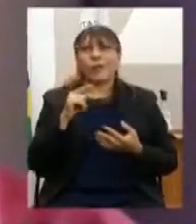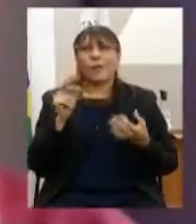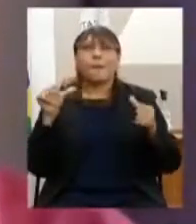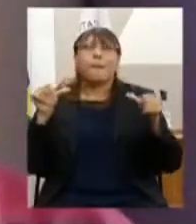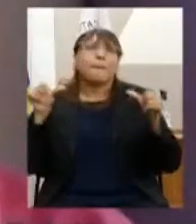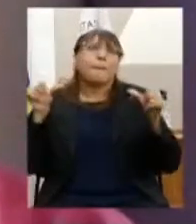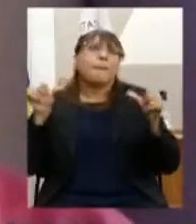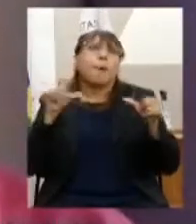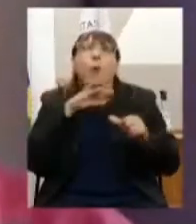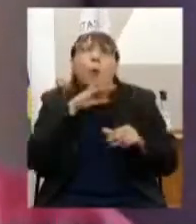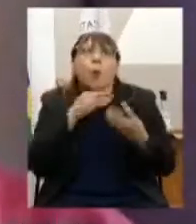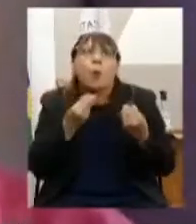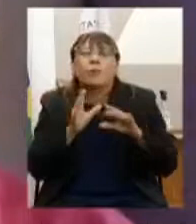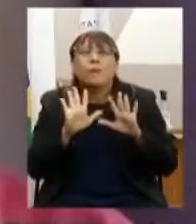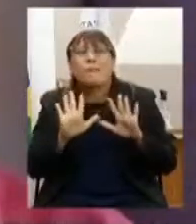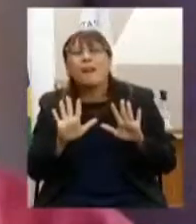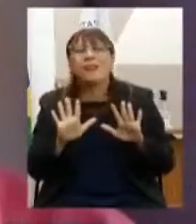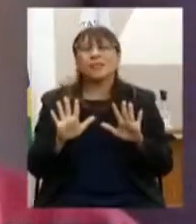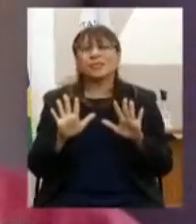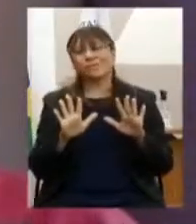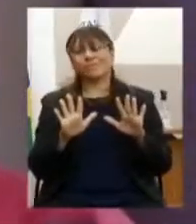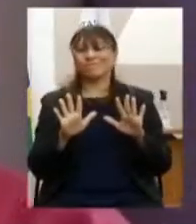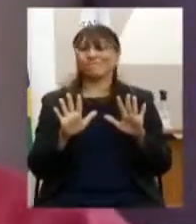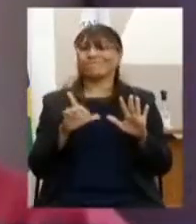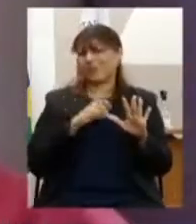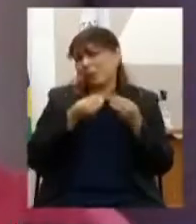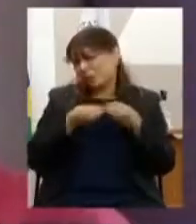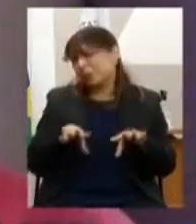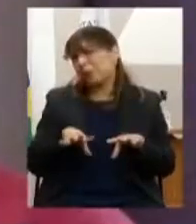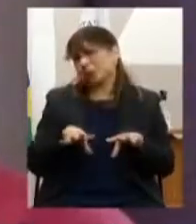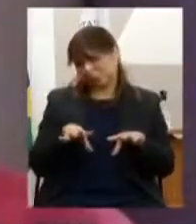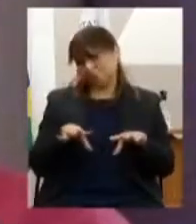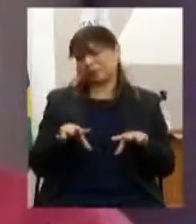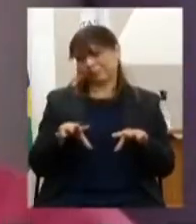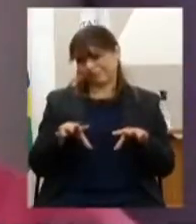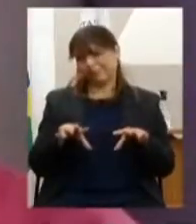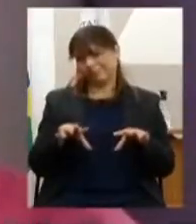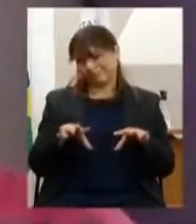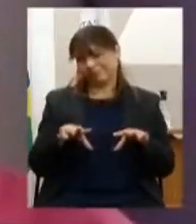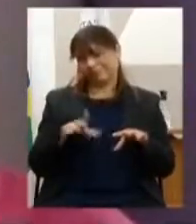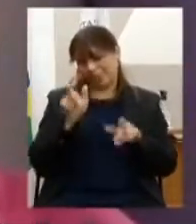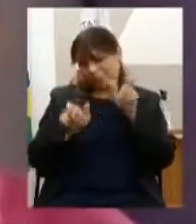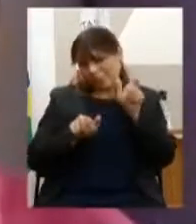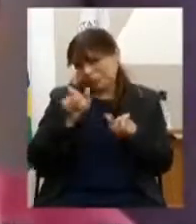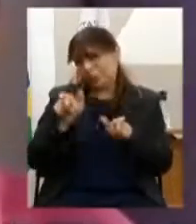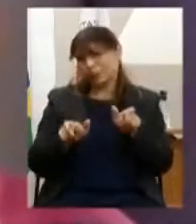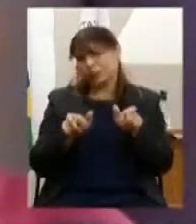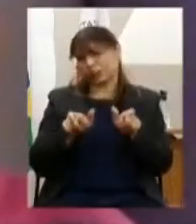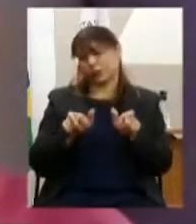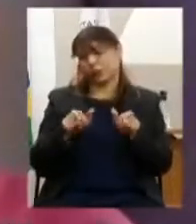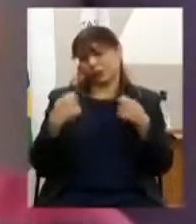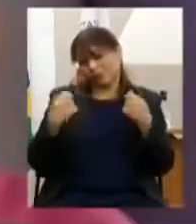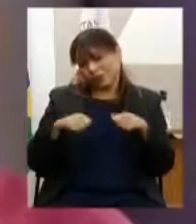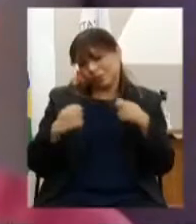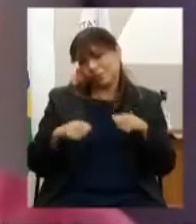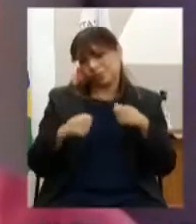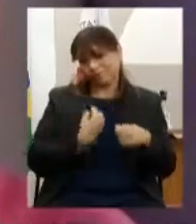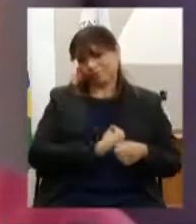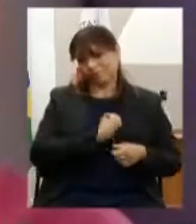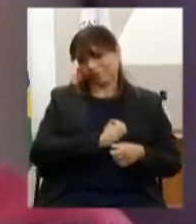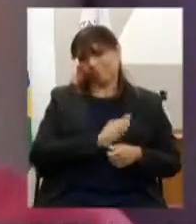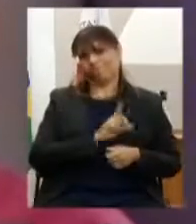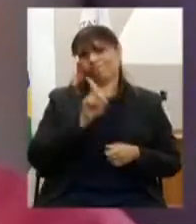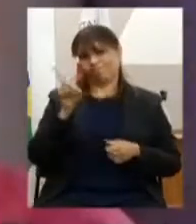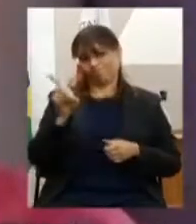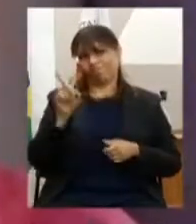mas há muito prejuízo para as pessoas que lá participam de